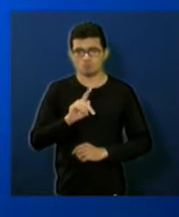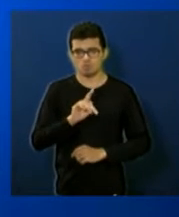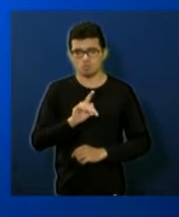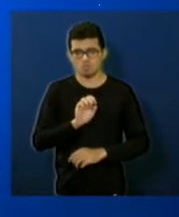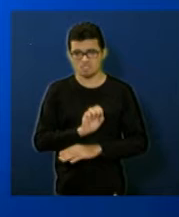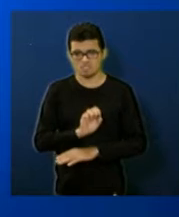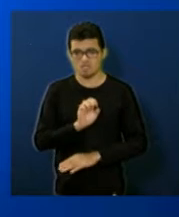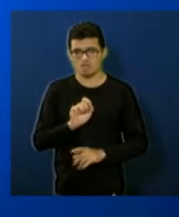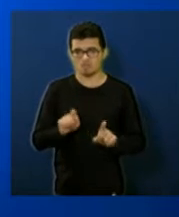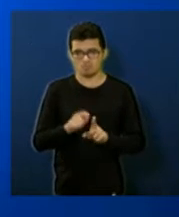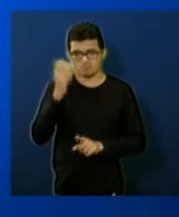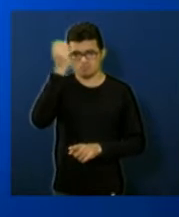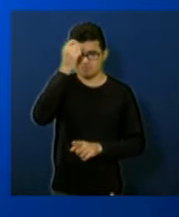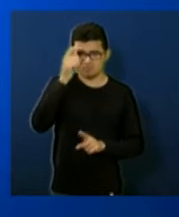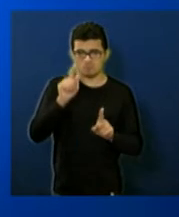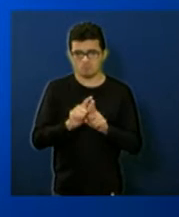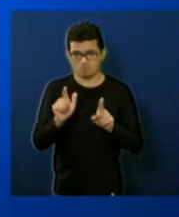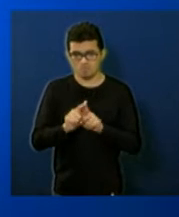estadual e federal.